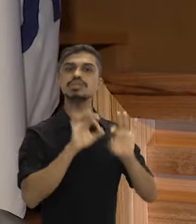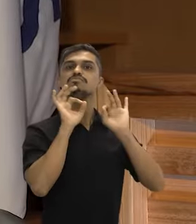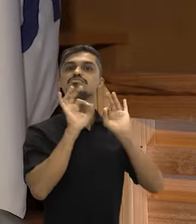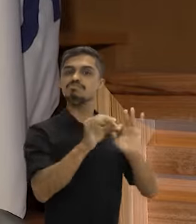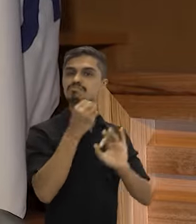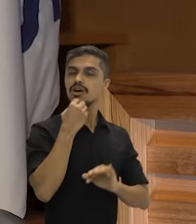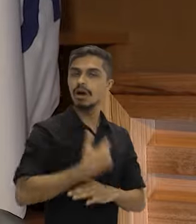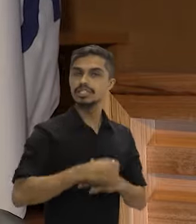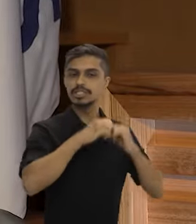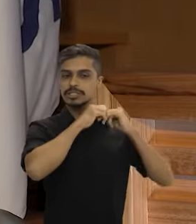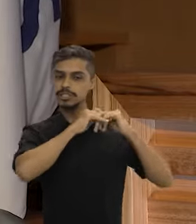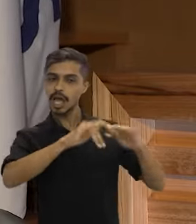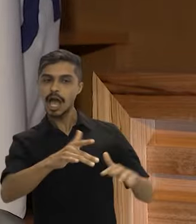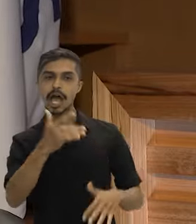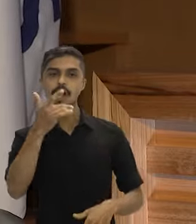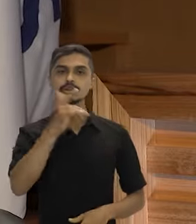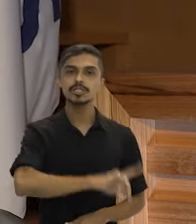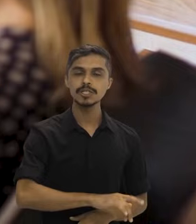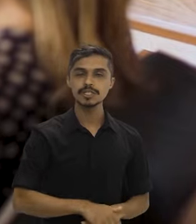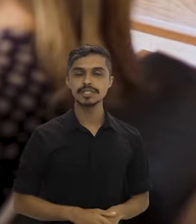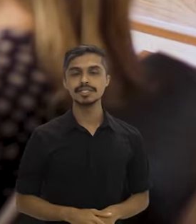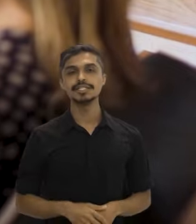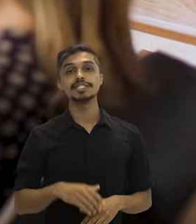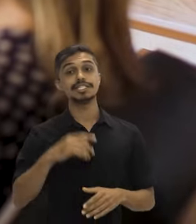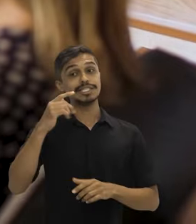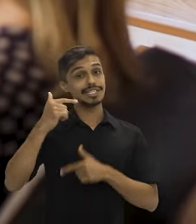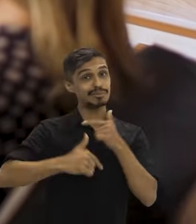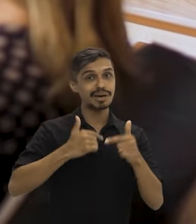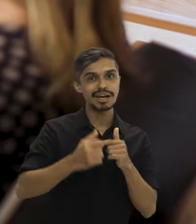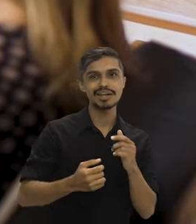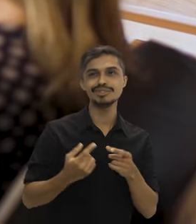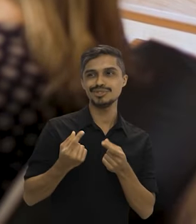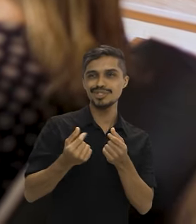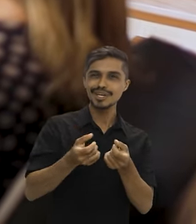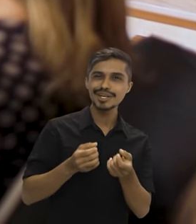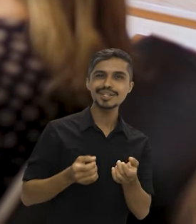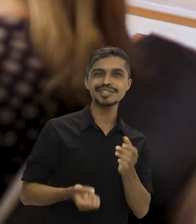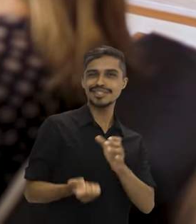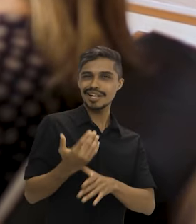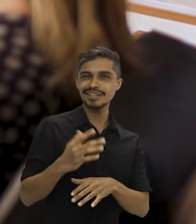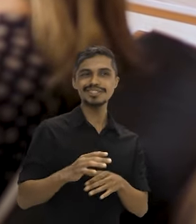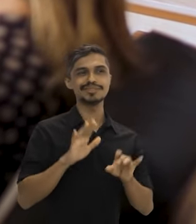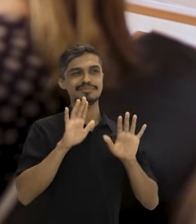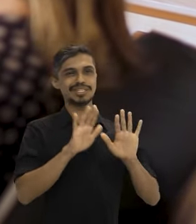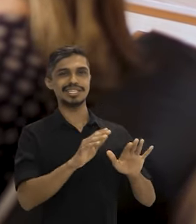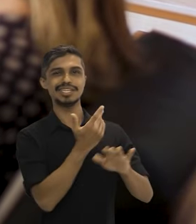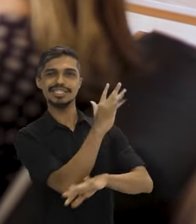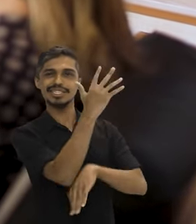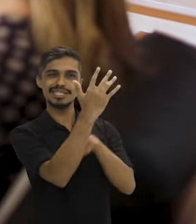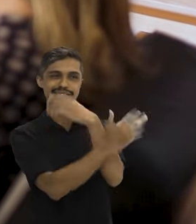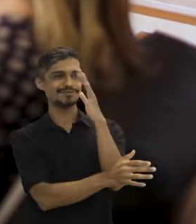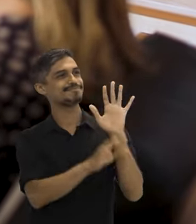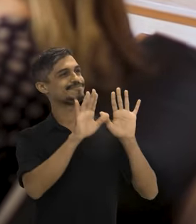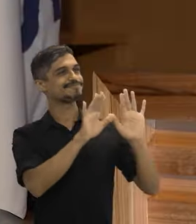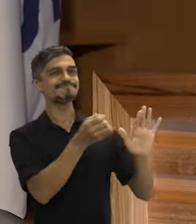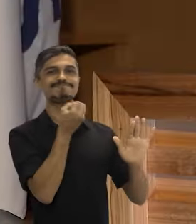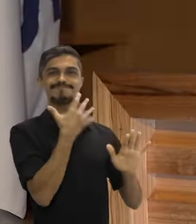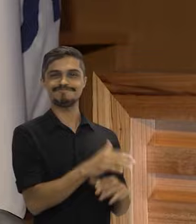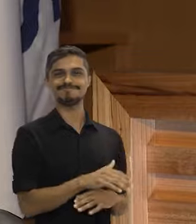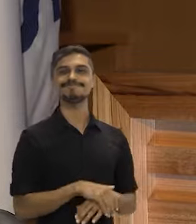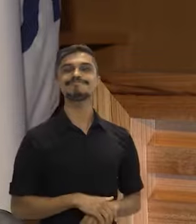e já vai ter escala e já vai garantir que a gente gere emprego e renda, mantendo a floresta em pé. Então,